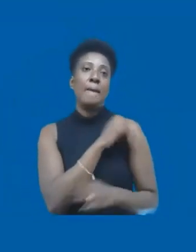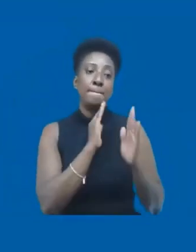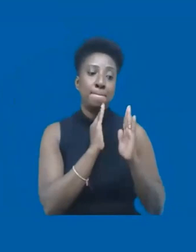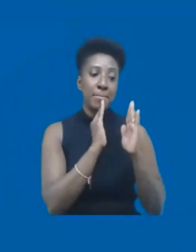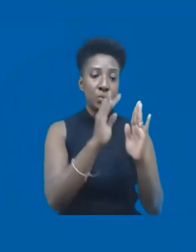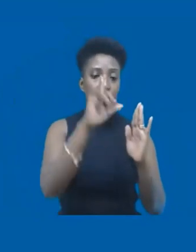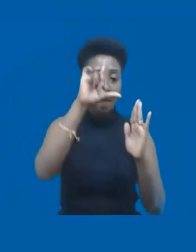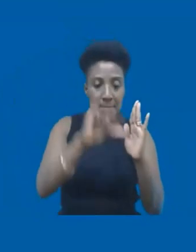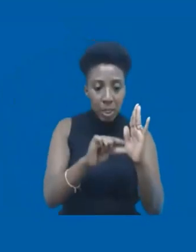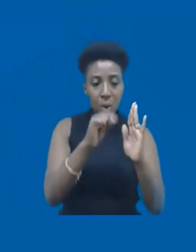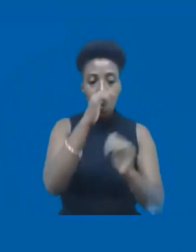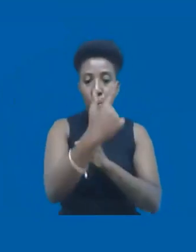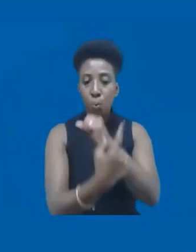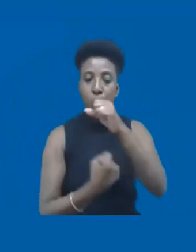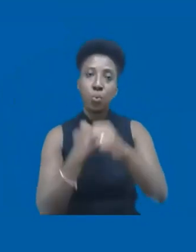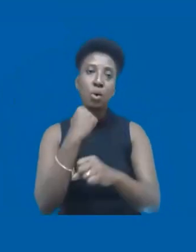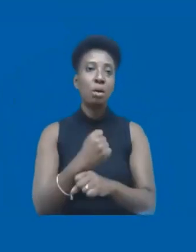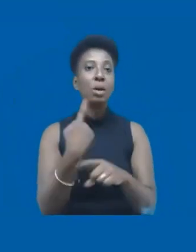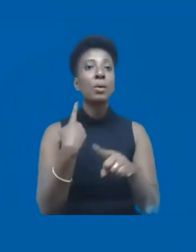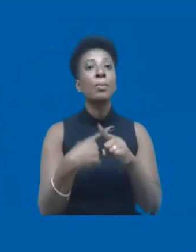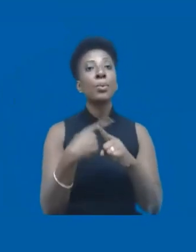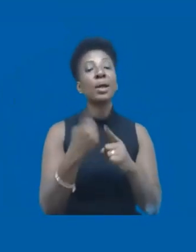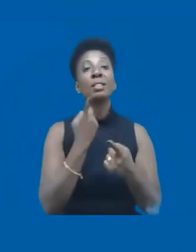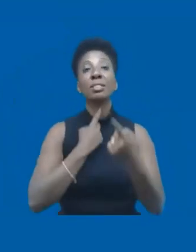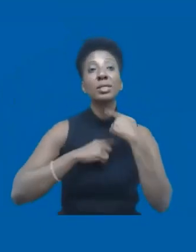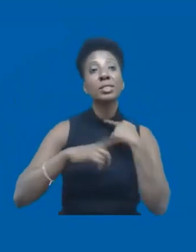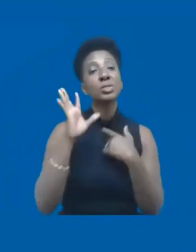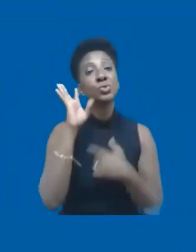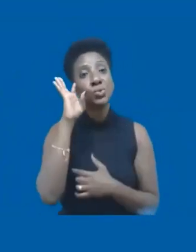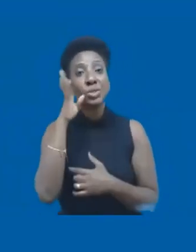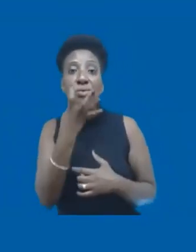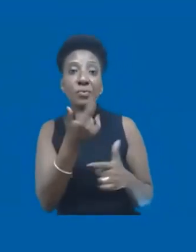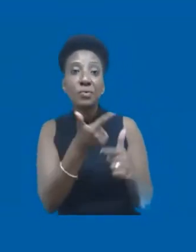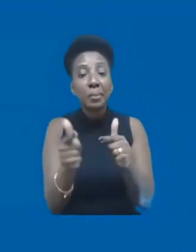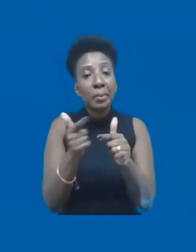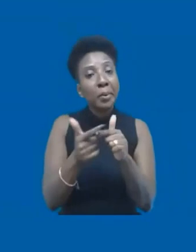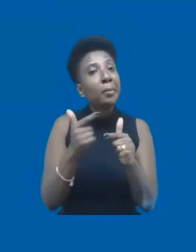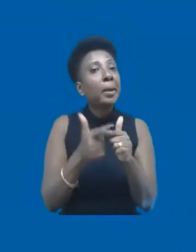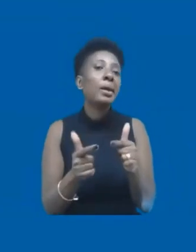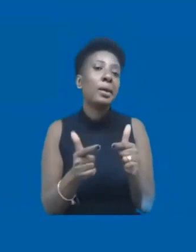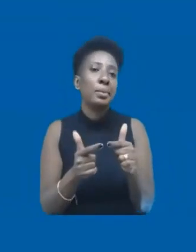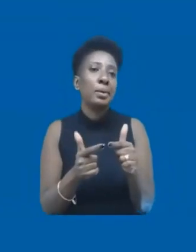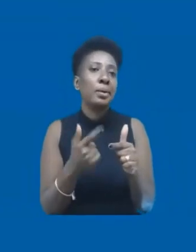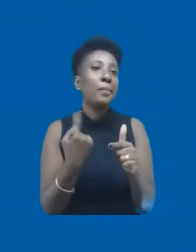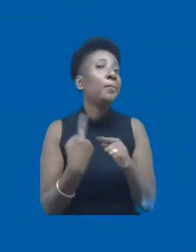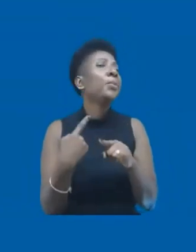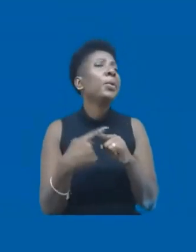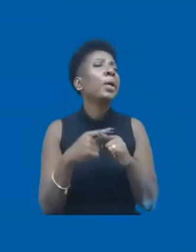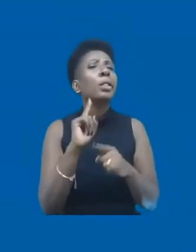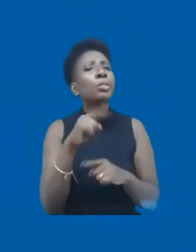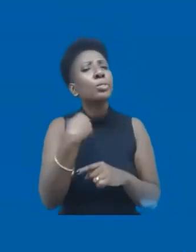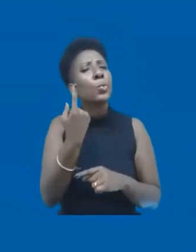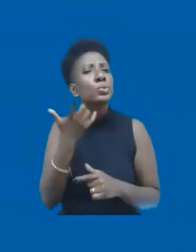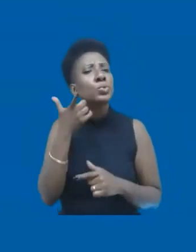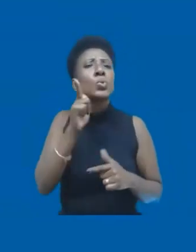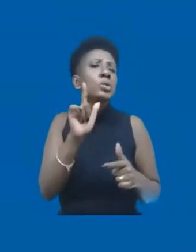comunidade. Por que isso acontece? Porque havia vontade de resolver determinado problema. Por que nós não resolvemos o problema da fome?